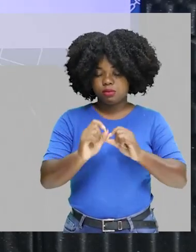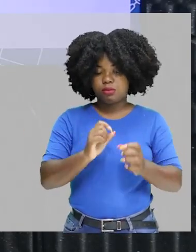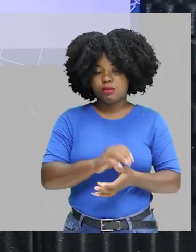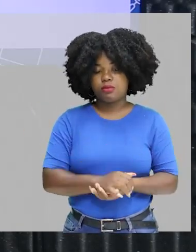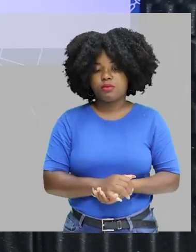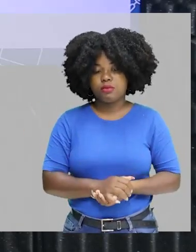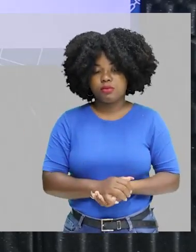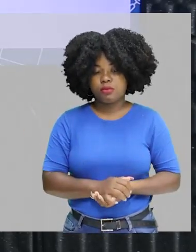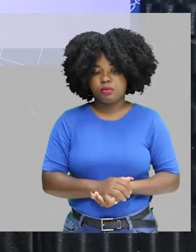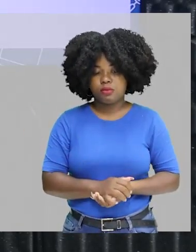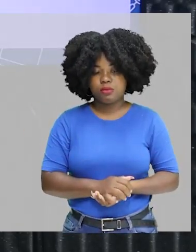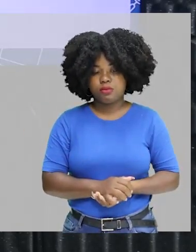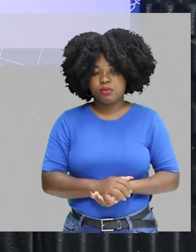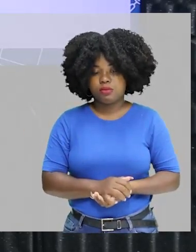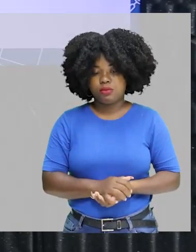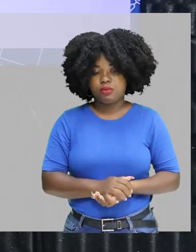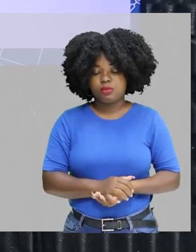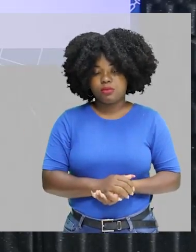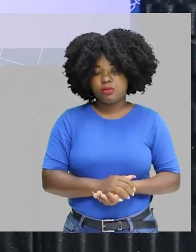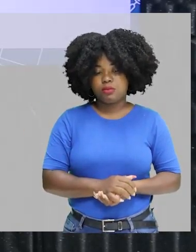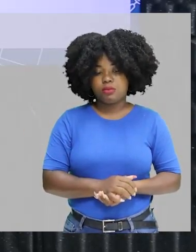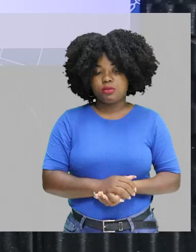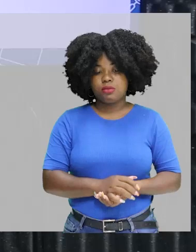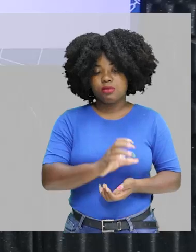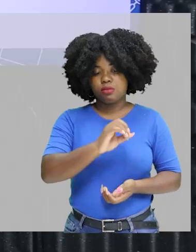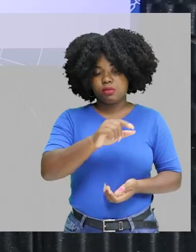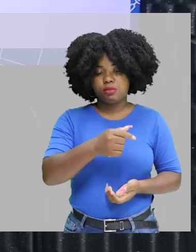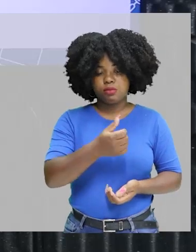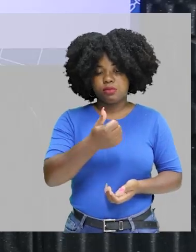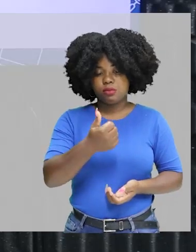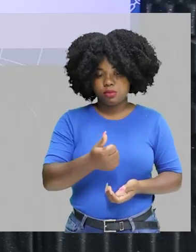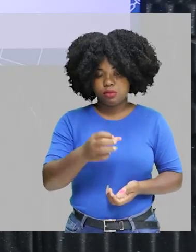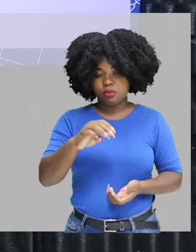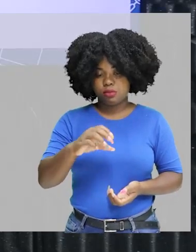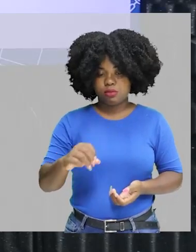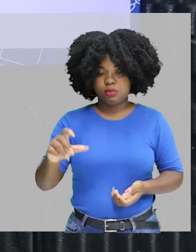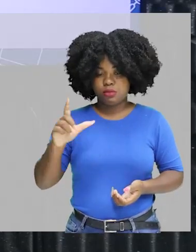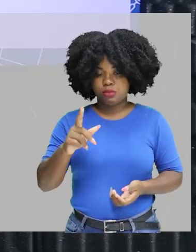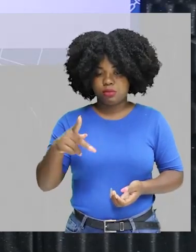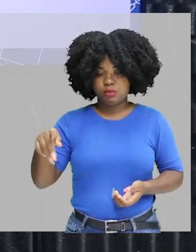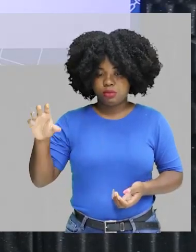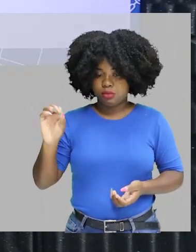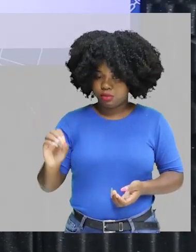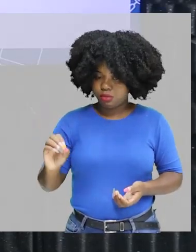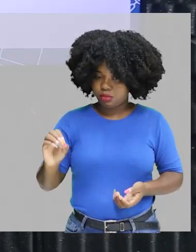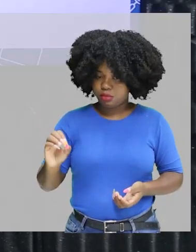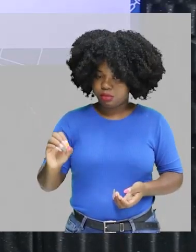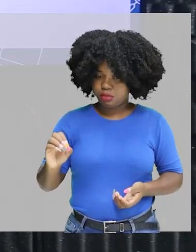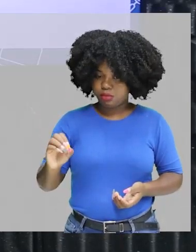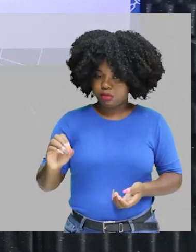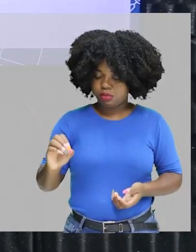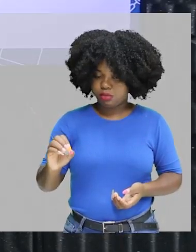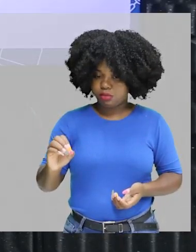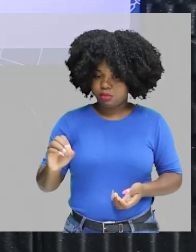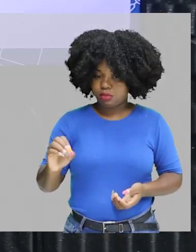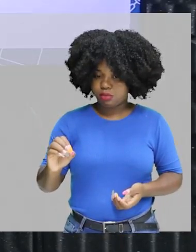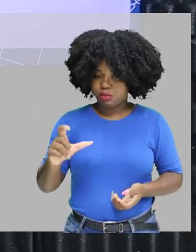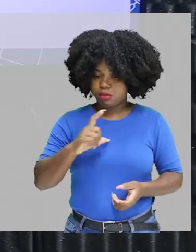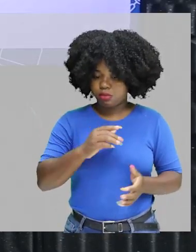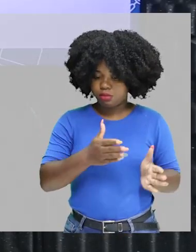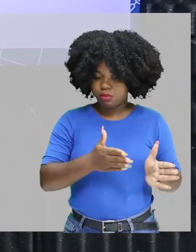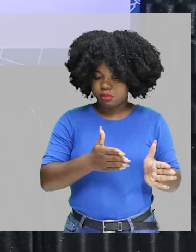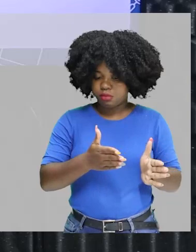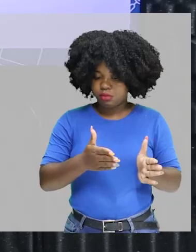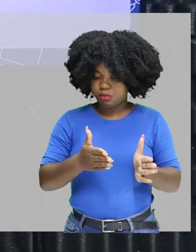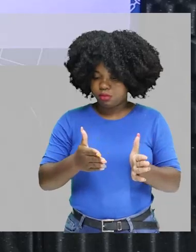só, inicialmente eu tenho 0,1 mol de polônio. Então, ele vai ter um período